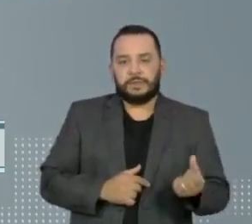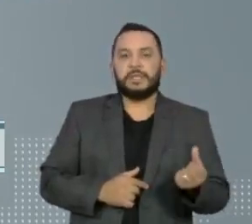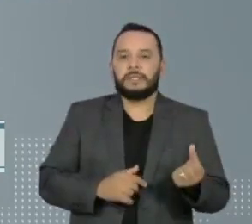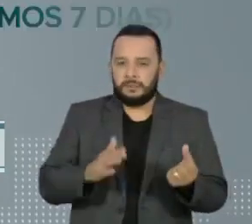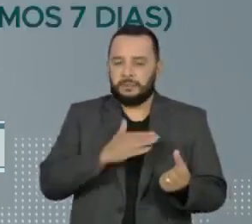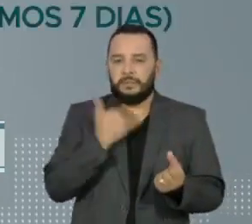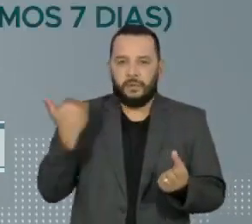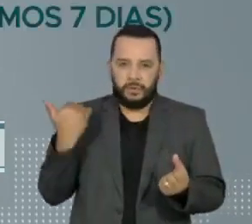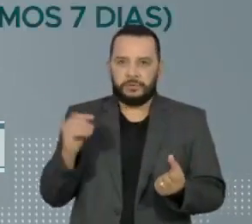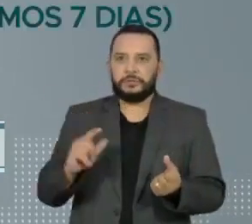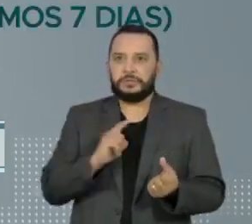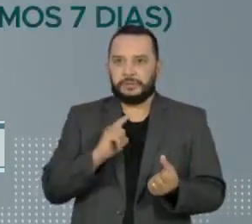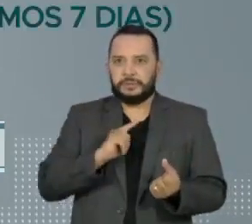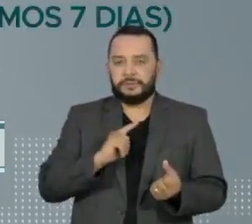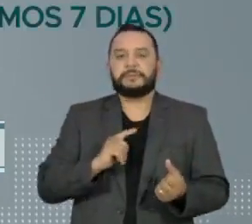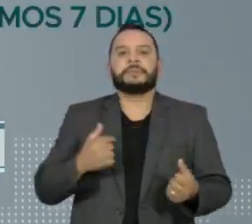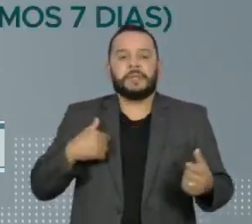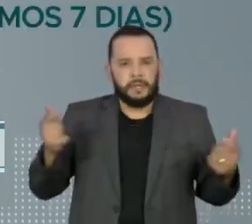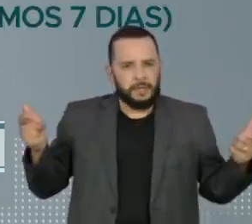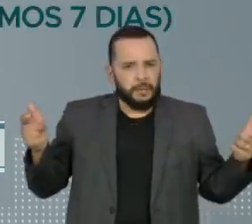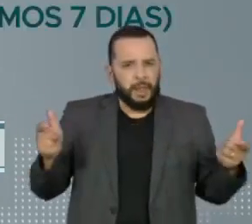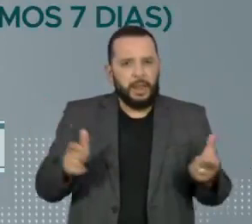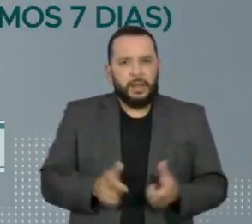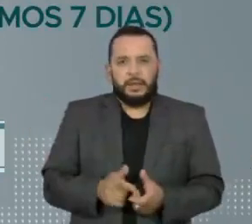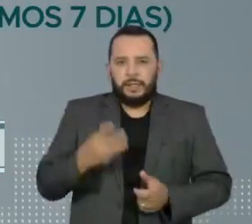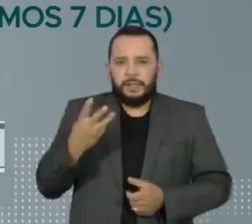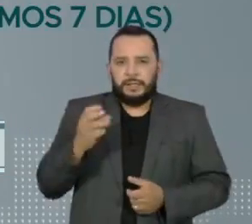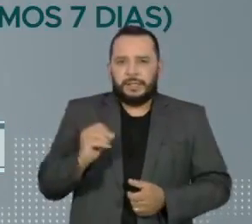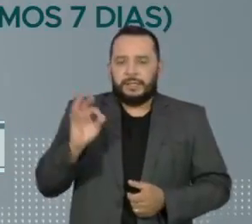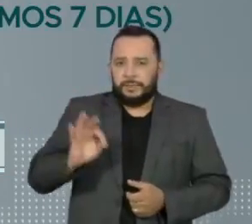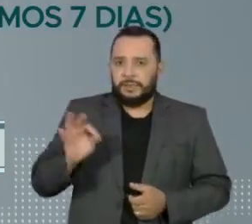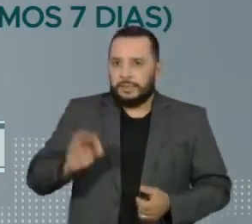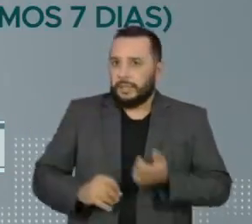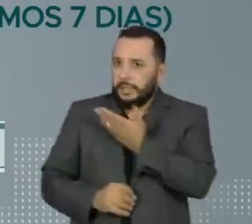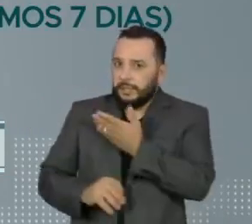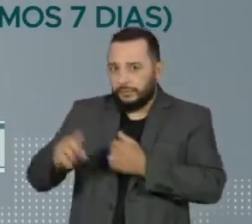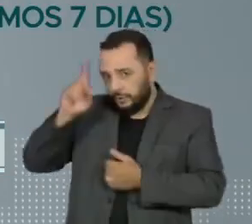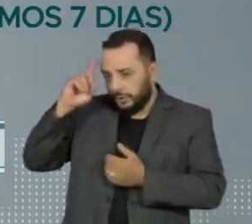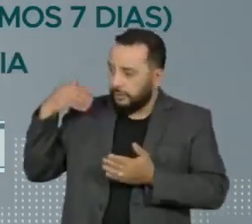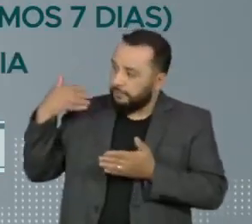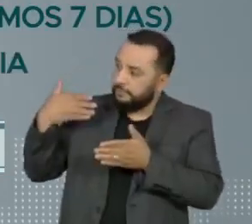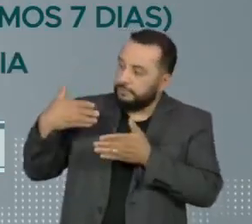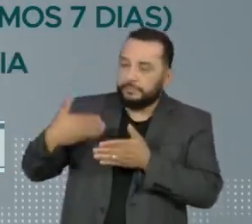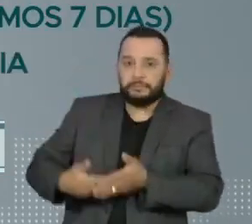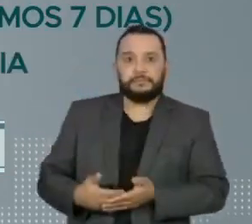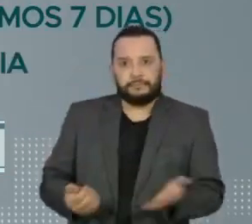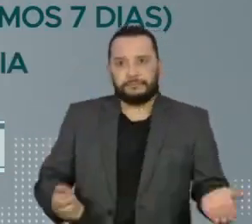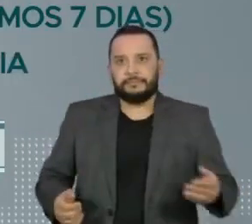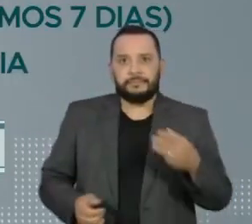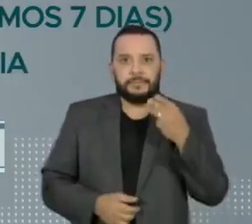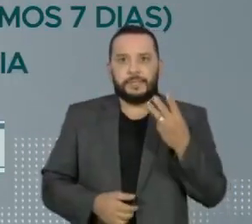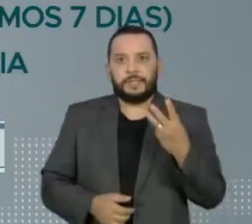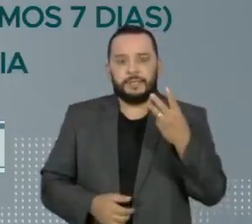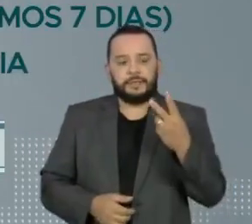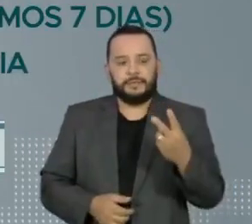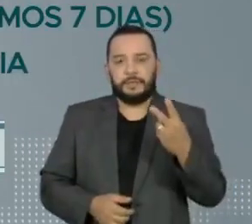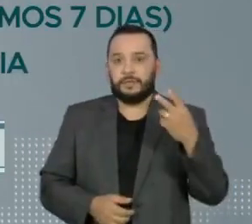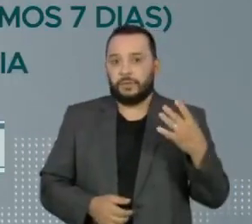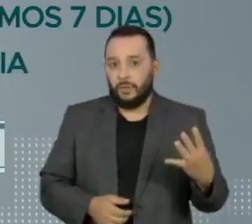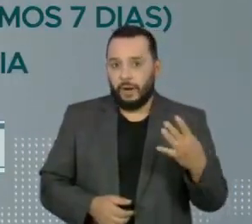vítimas, média em queda ainda maior, de 30% nos últimos dias. Foram 324